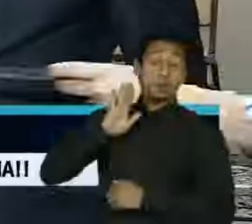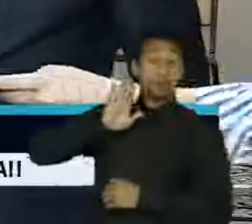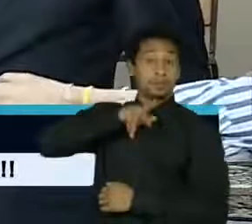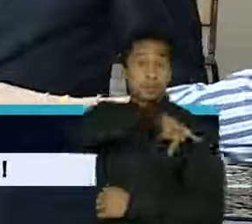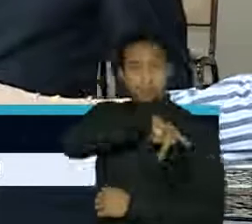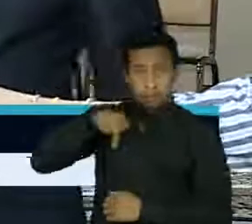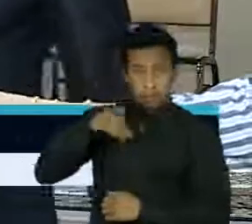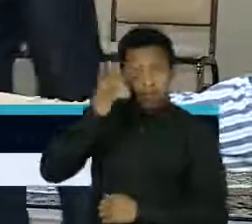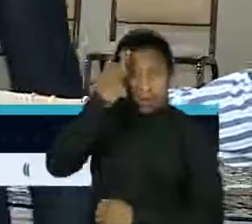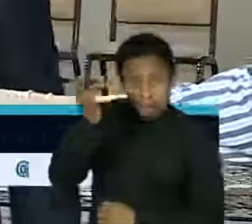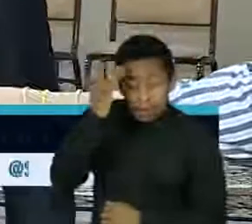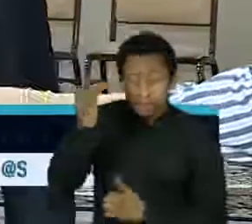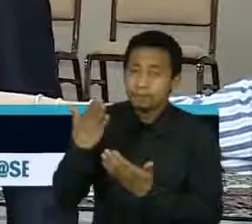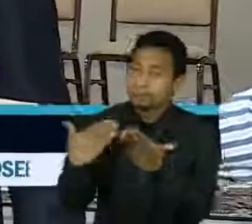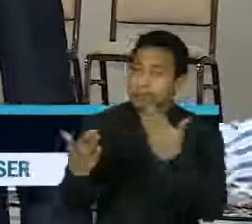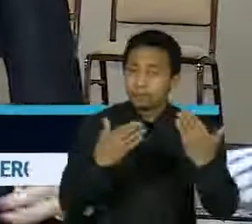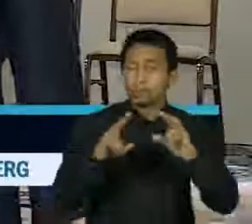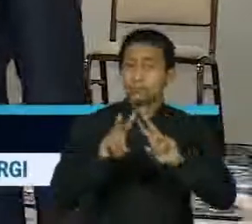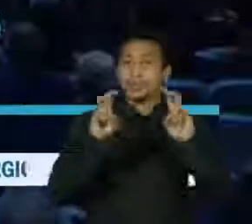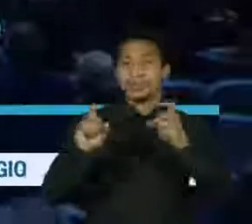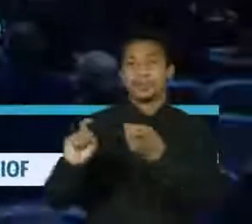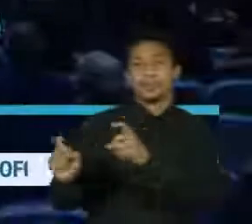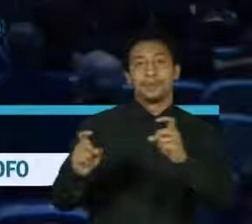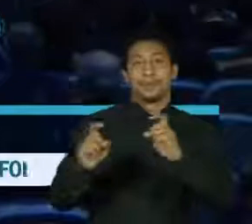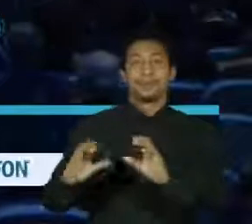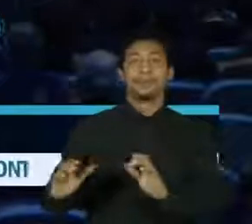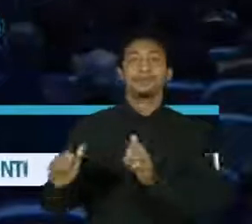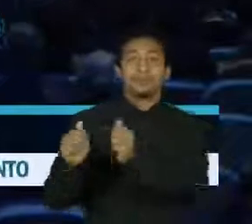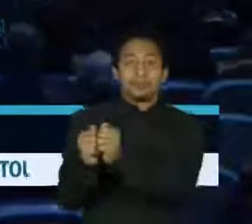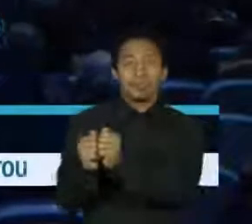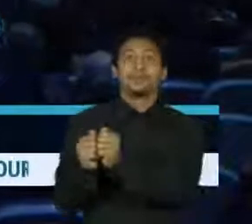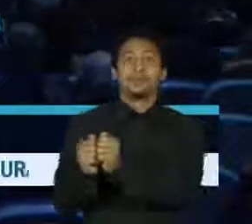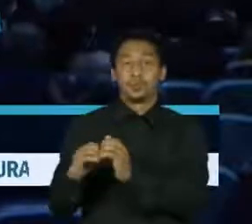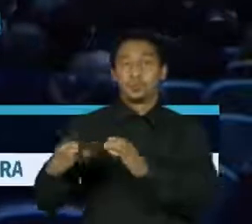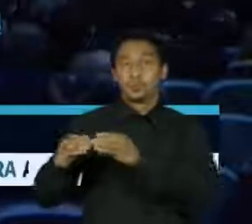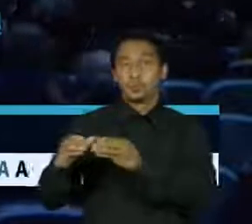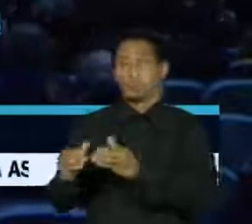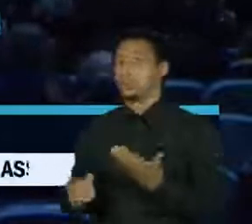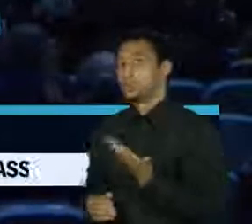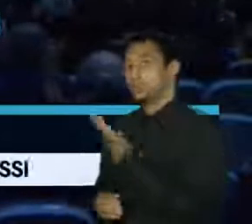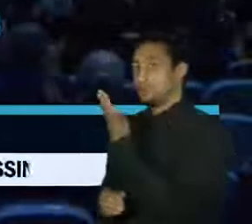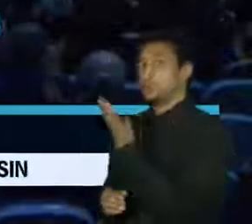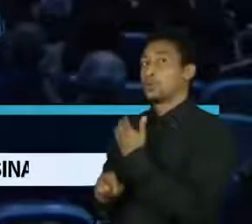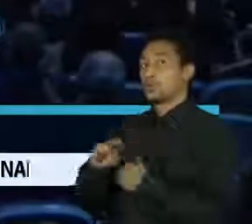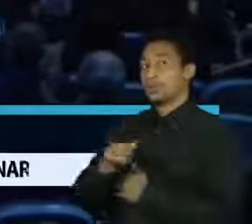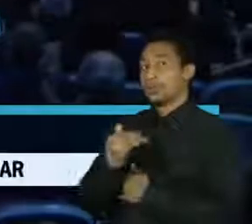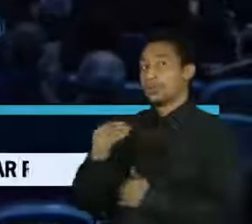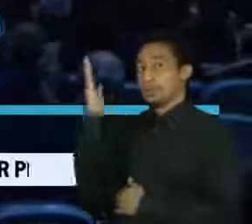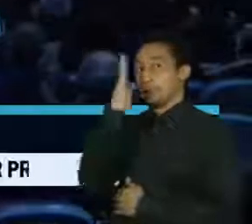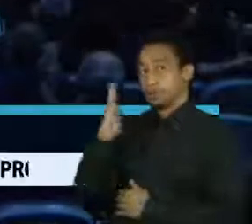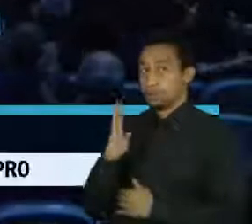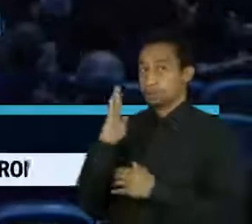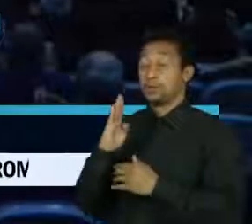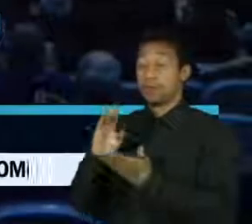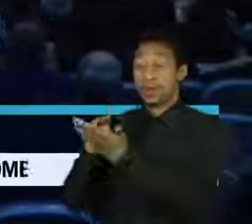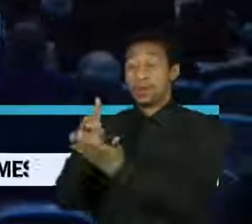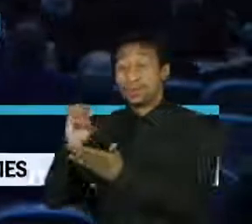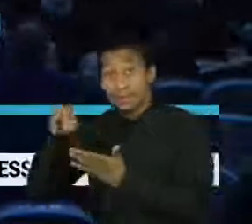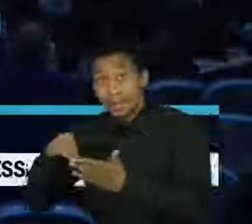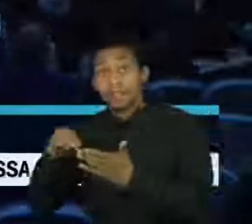Amanhã, ele deve discutir o assunto em uma reunião com parlamentares do União Brasil, partido que deve nascer da fusão do DEM com o